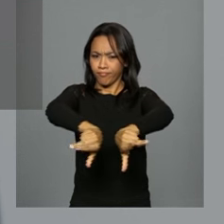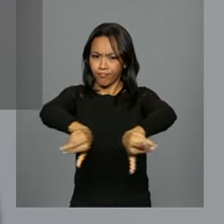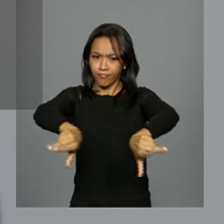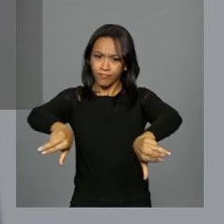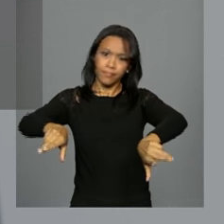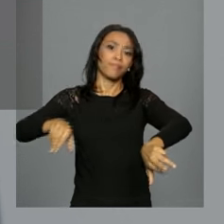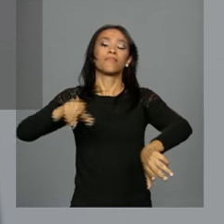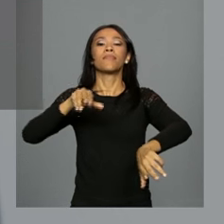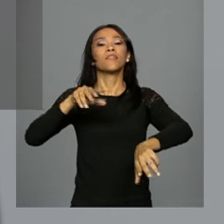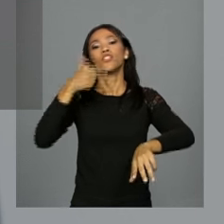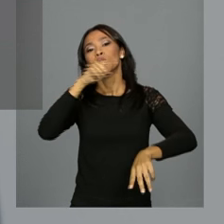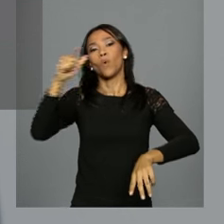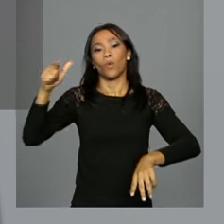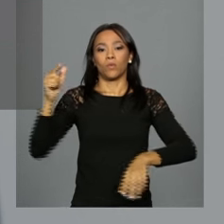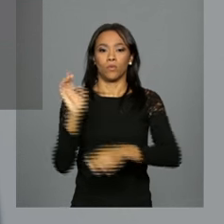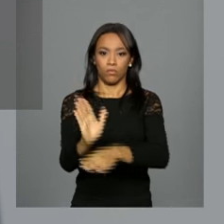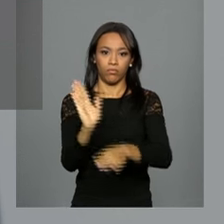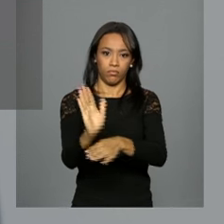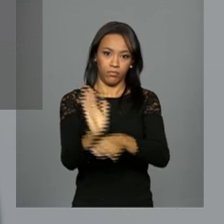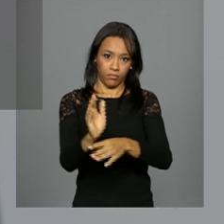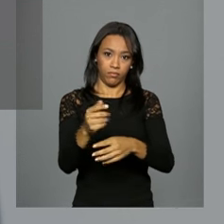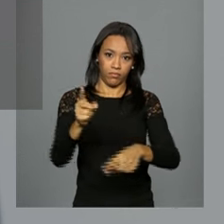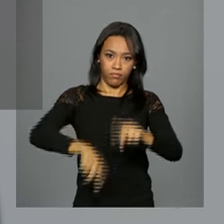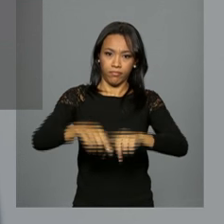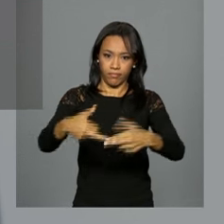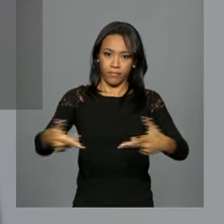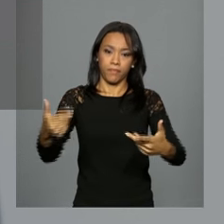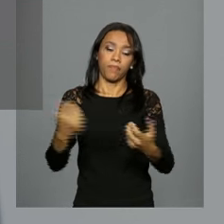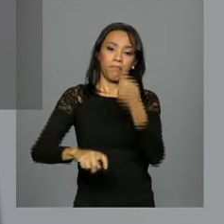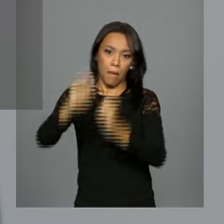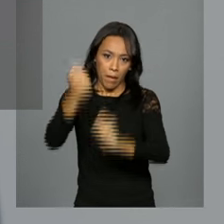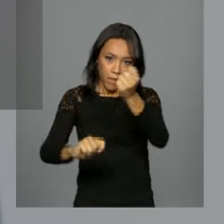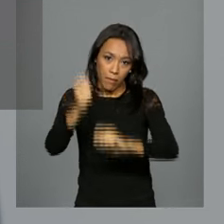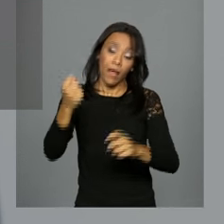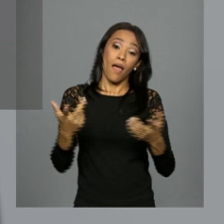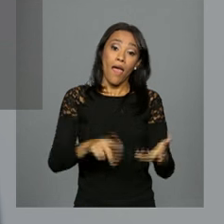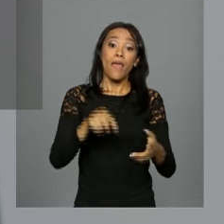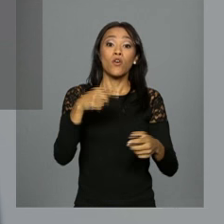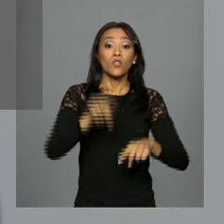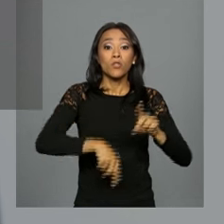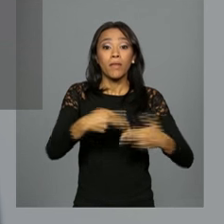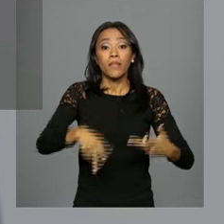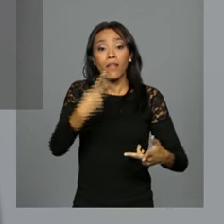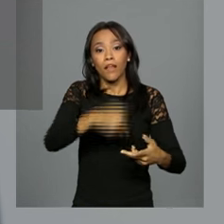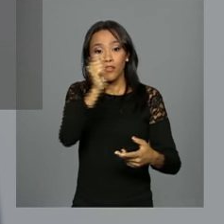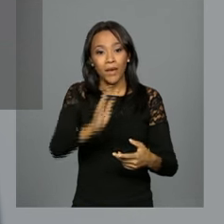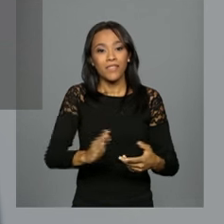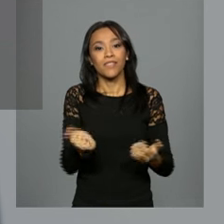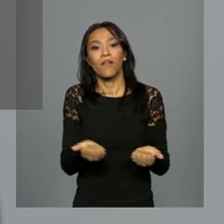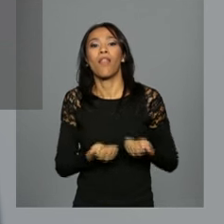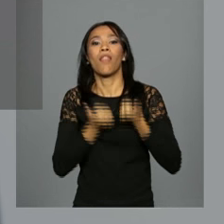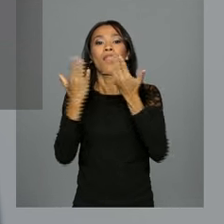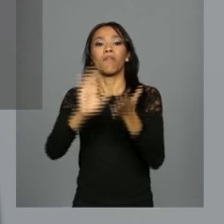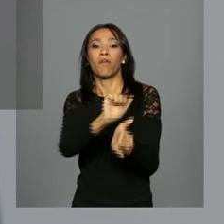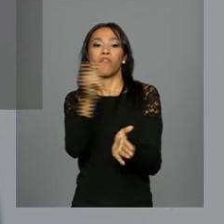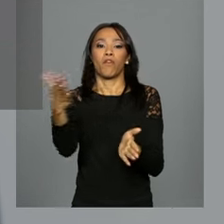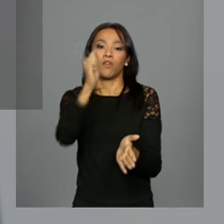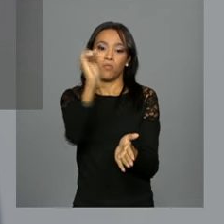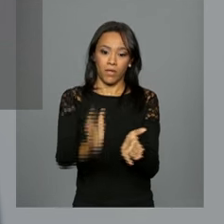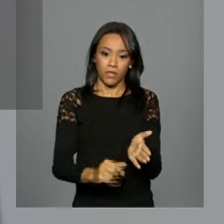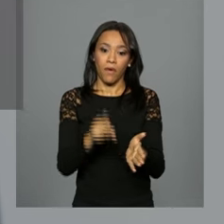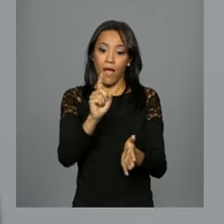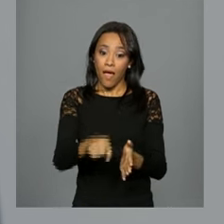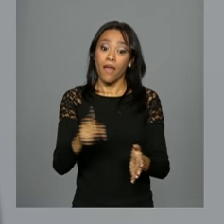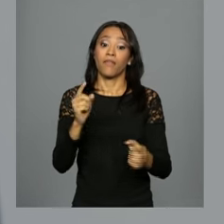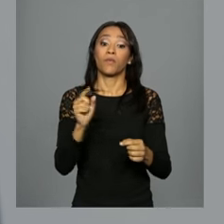a fabricação de outros produtos. O objetivo é tornar os produtos brasileiros mais competitivos lá fora. São 4 bilhões